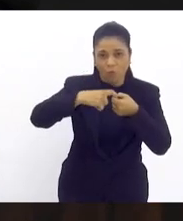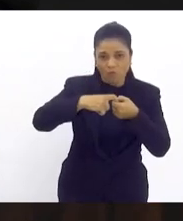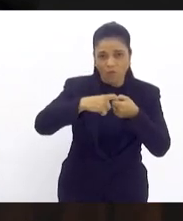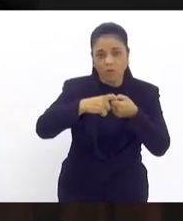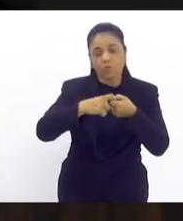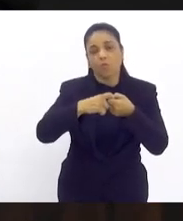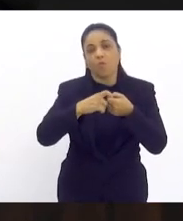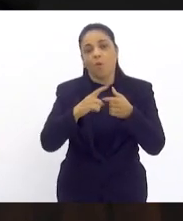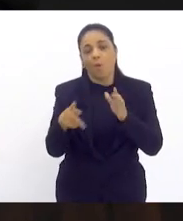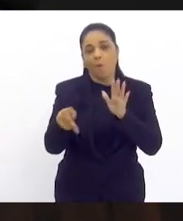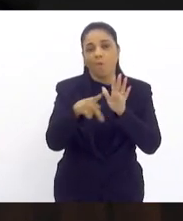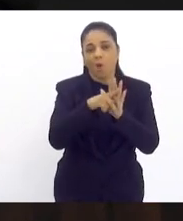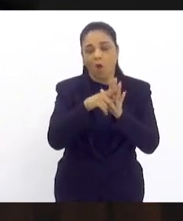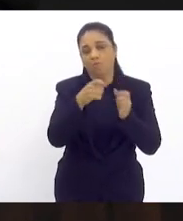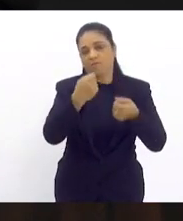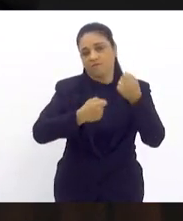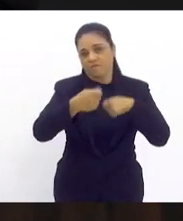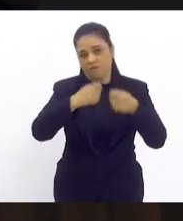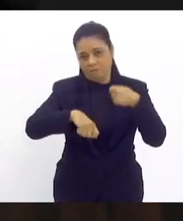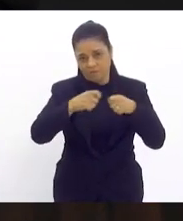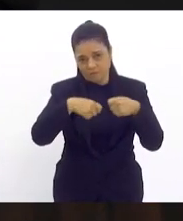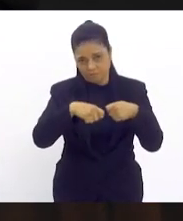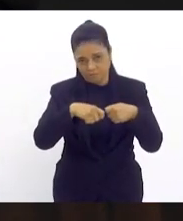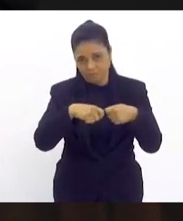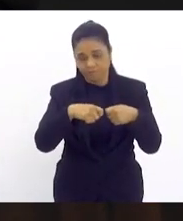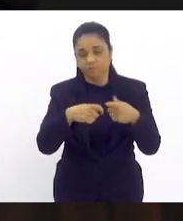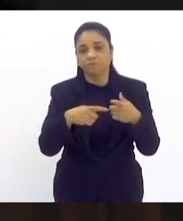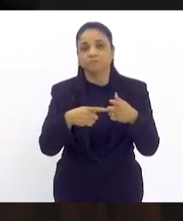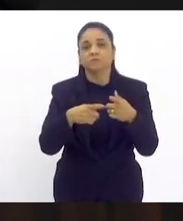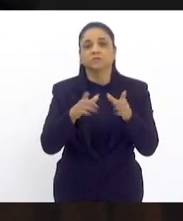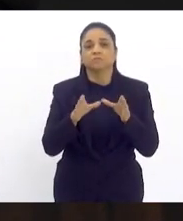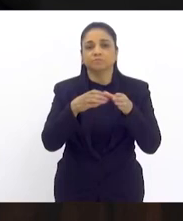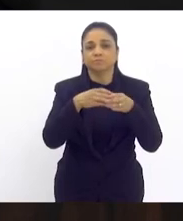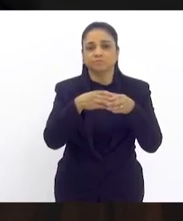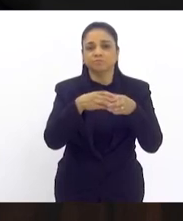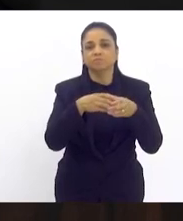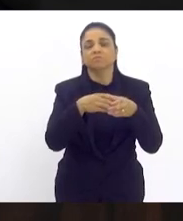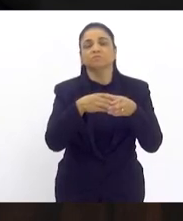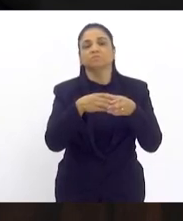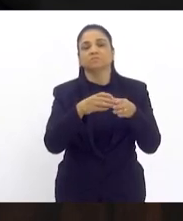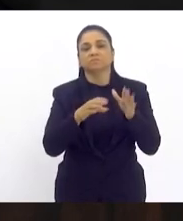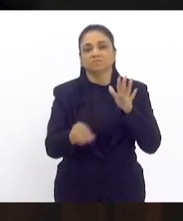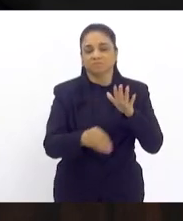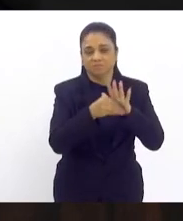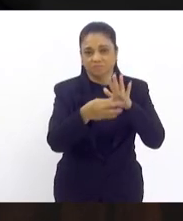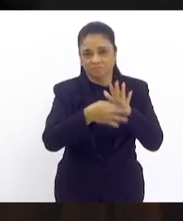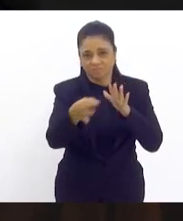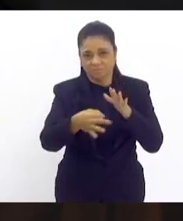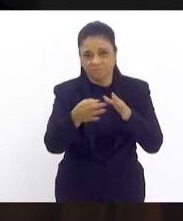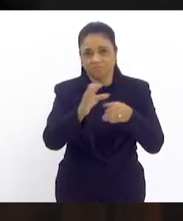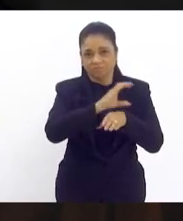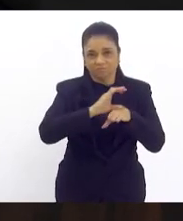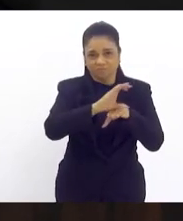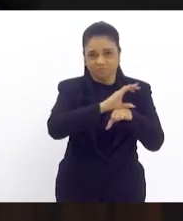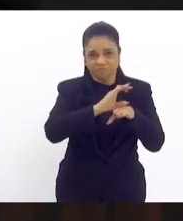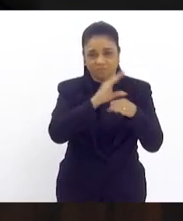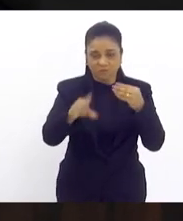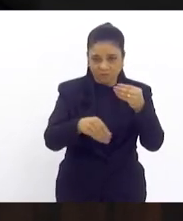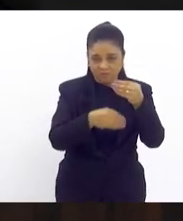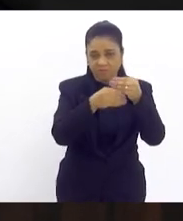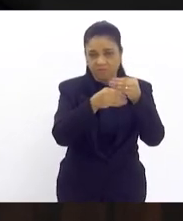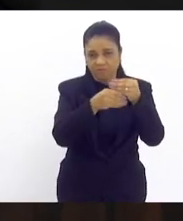autorizadas pelo fabricante. Pareceres das comissões de Constituição e Justiça pela Constitucionalidade, com emendas,